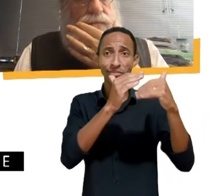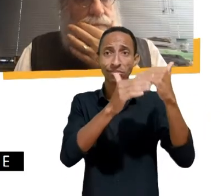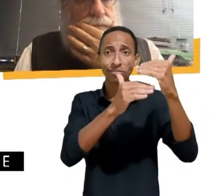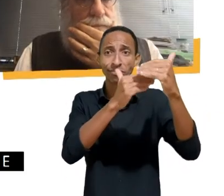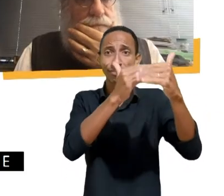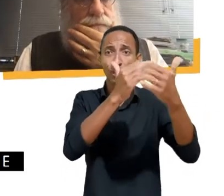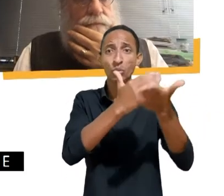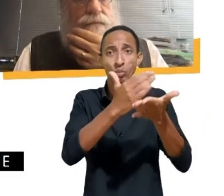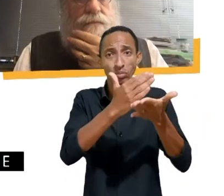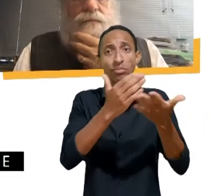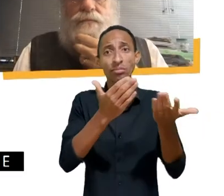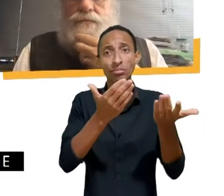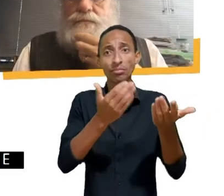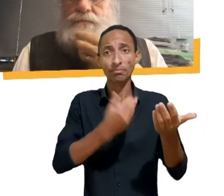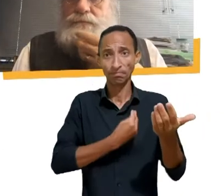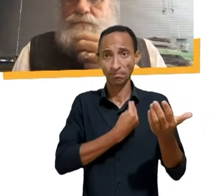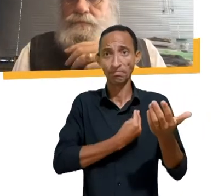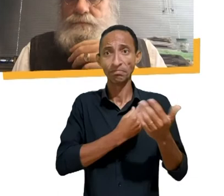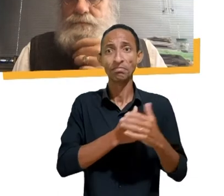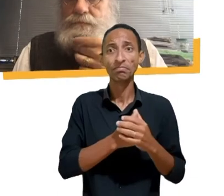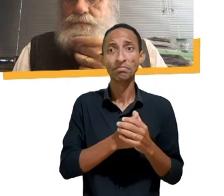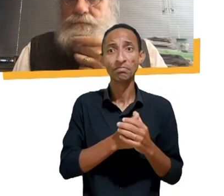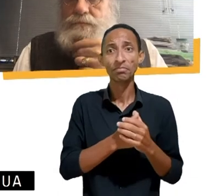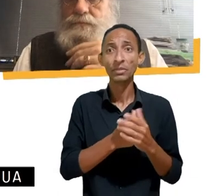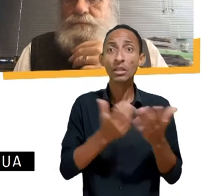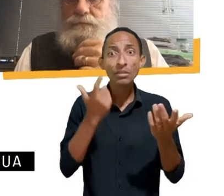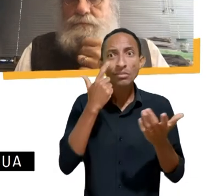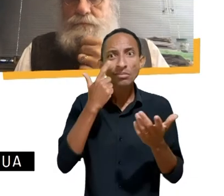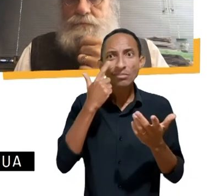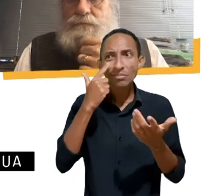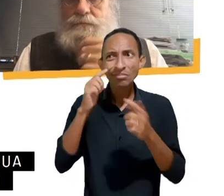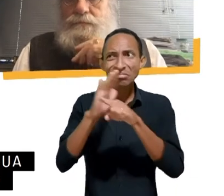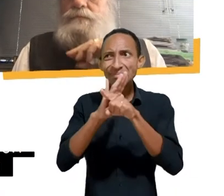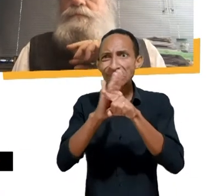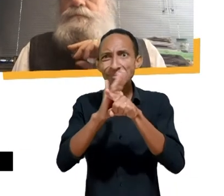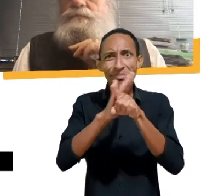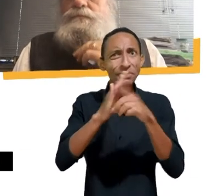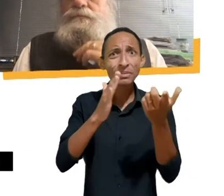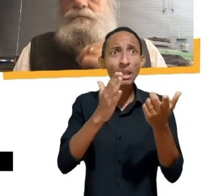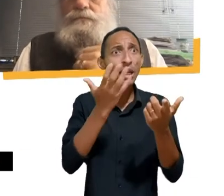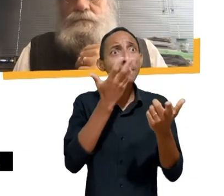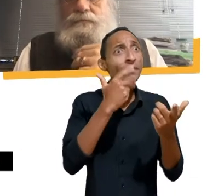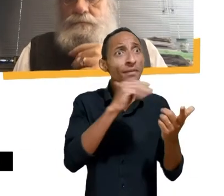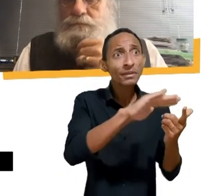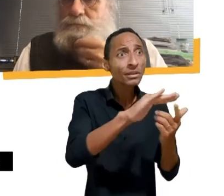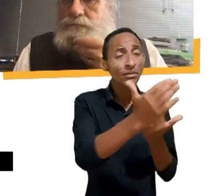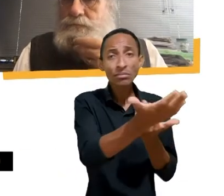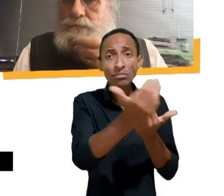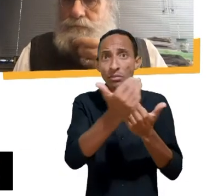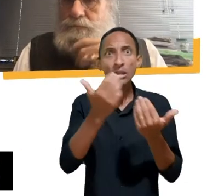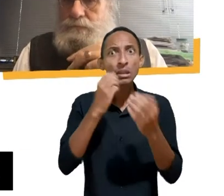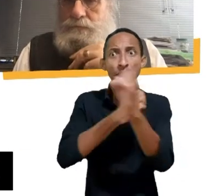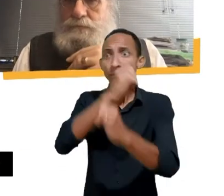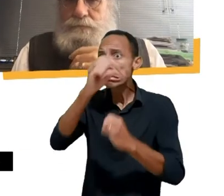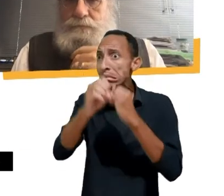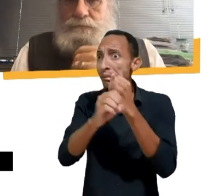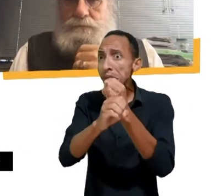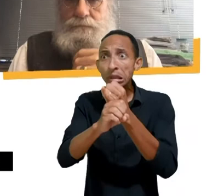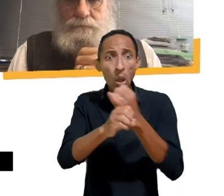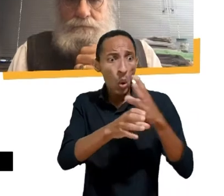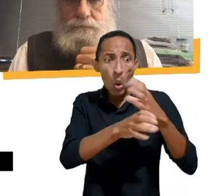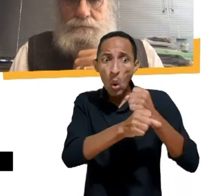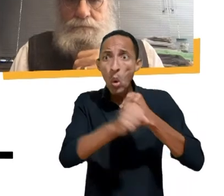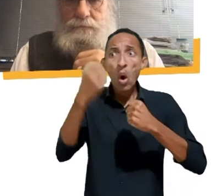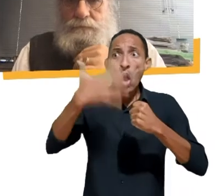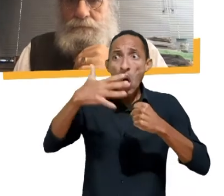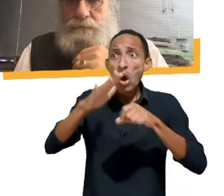lembrança em relação ao número que nós já temos de crianças e adolescentes usuárias da internet. Nós temos um dado do Unicef que diz